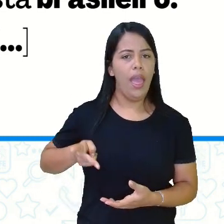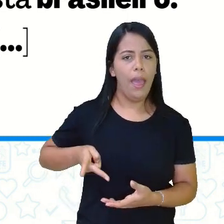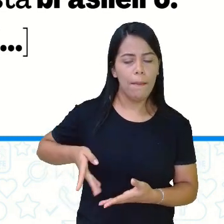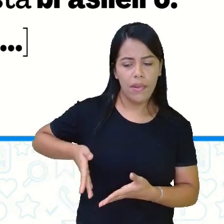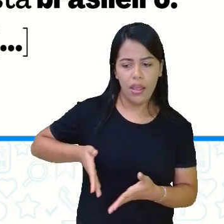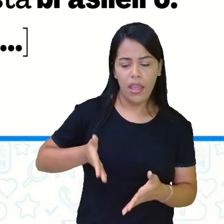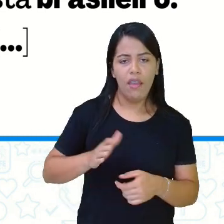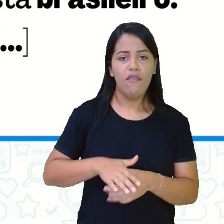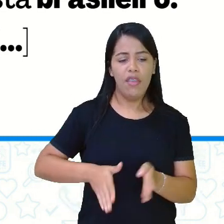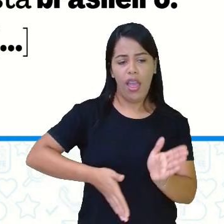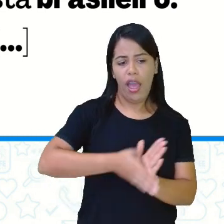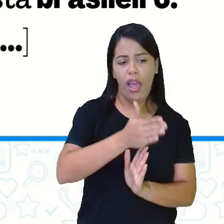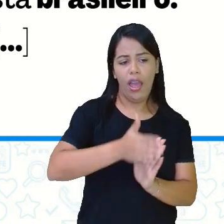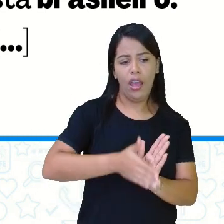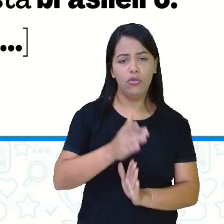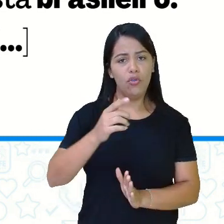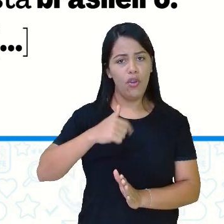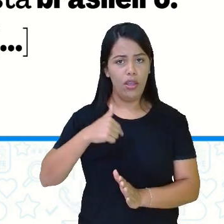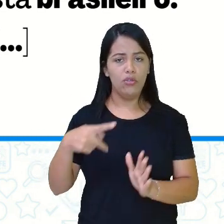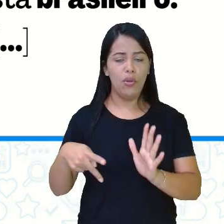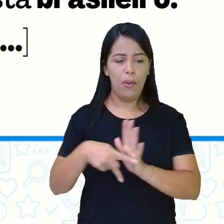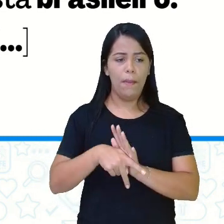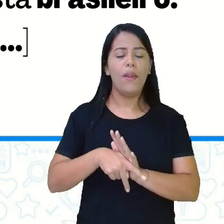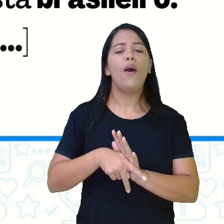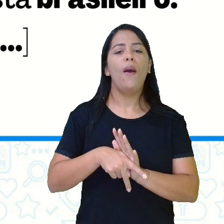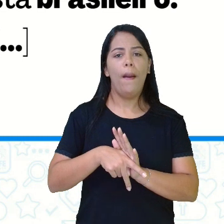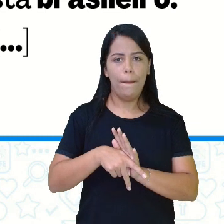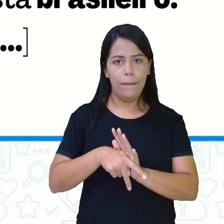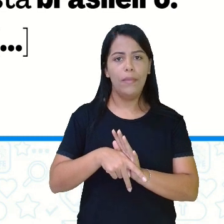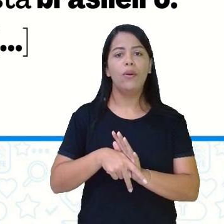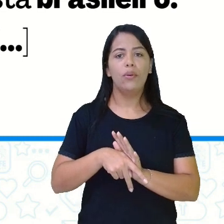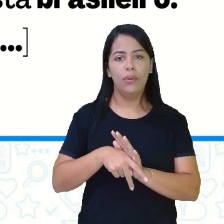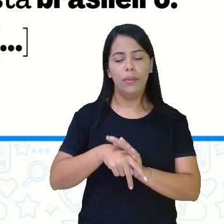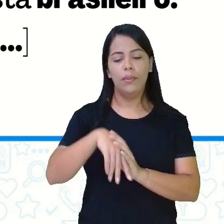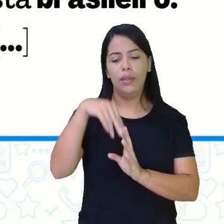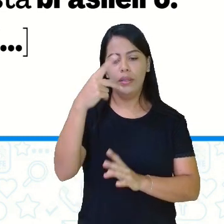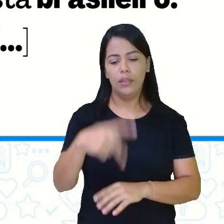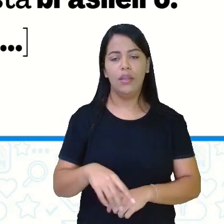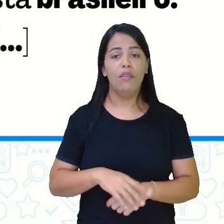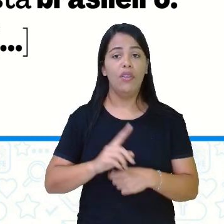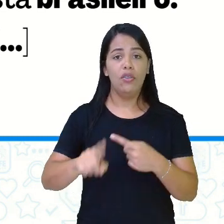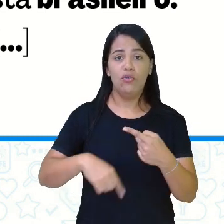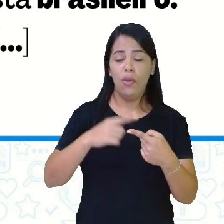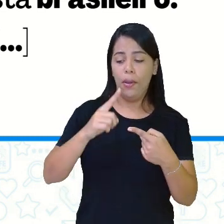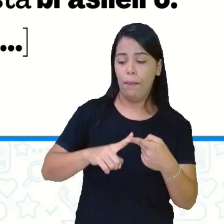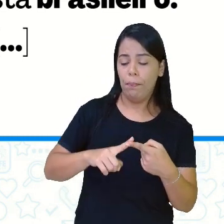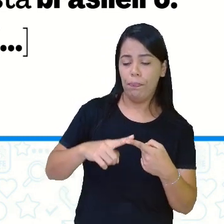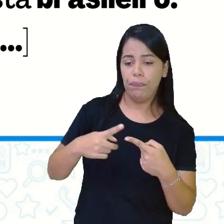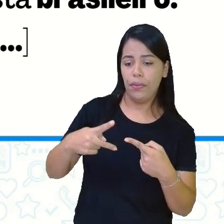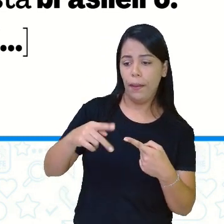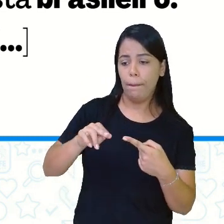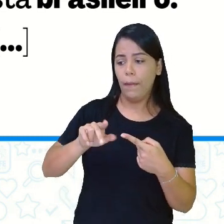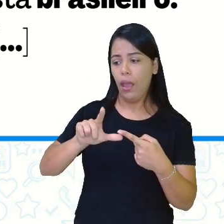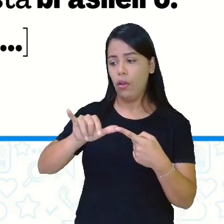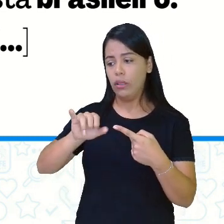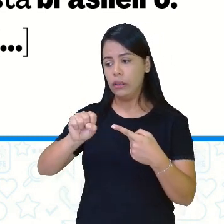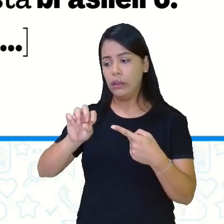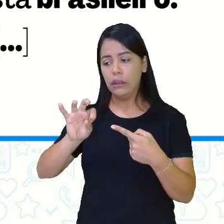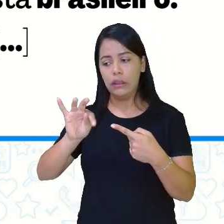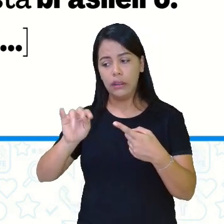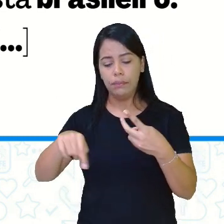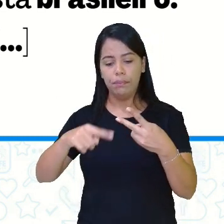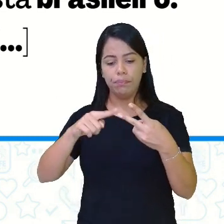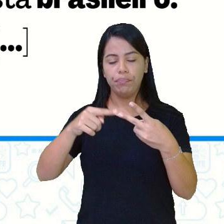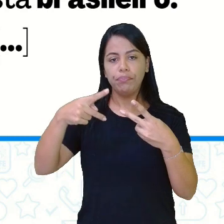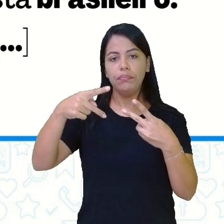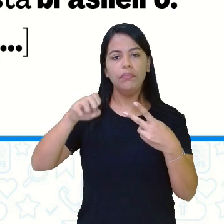as palavras destacadas? Paulista, pernambucano, mineiro, baiano